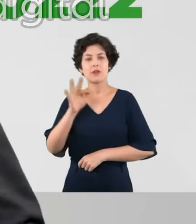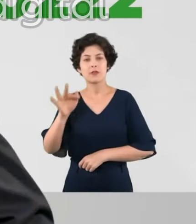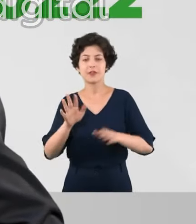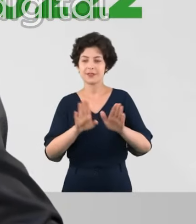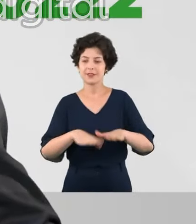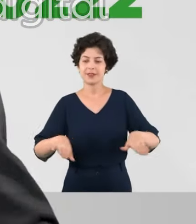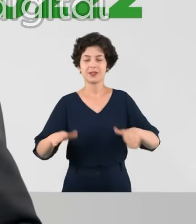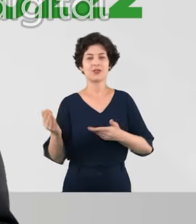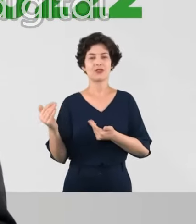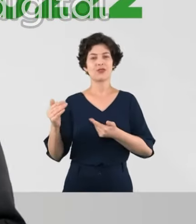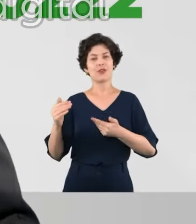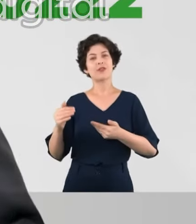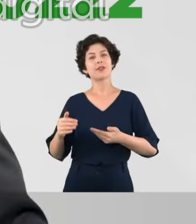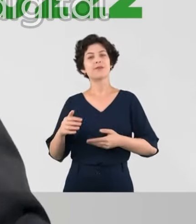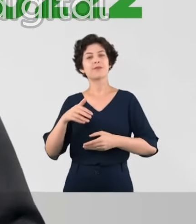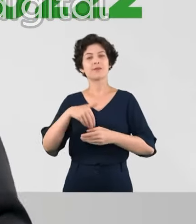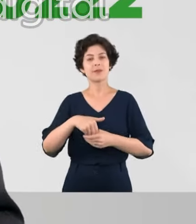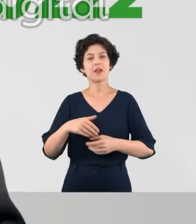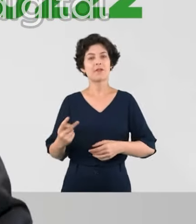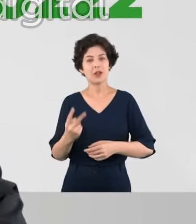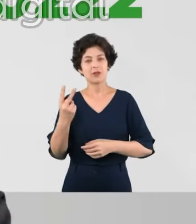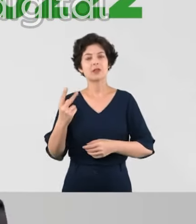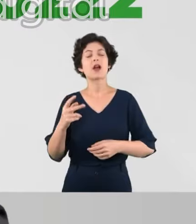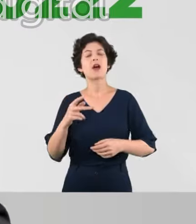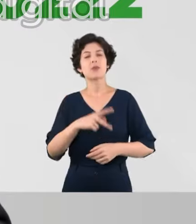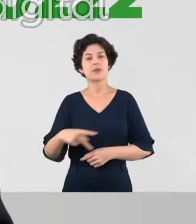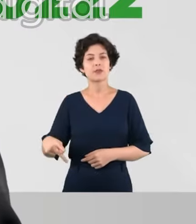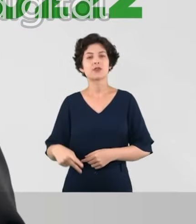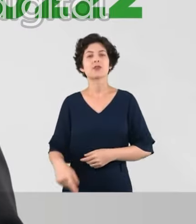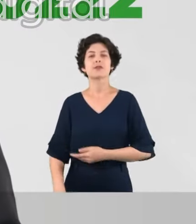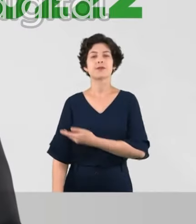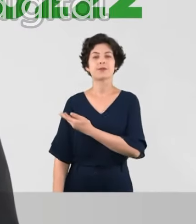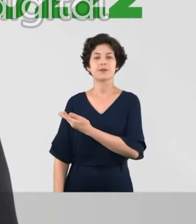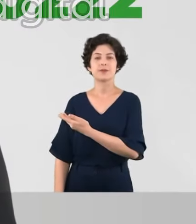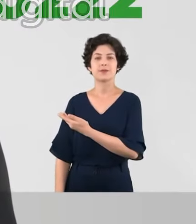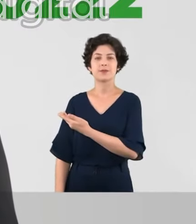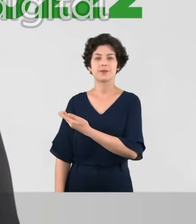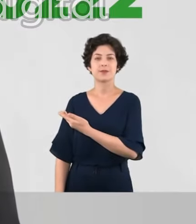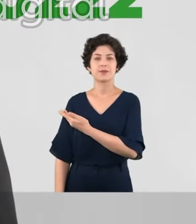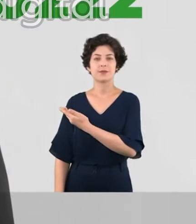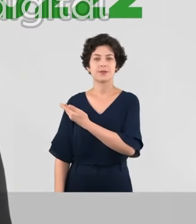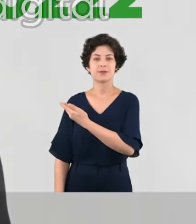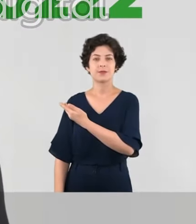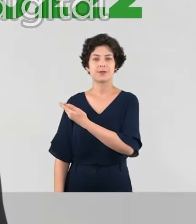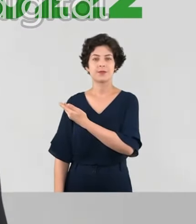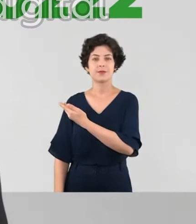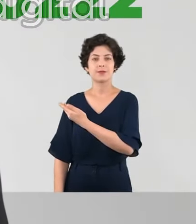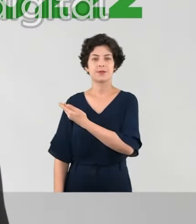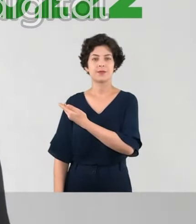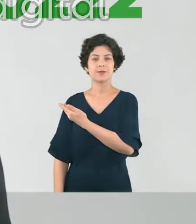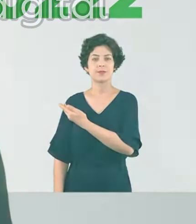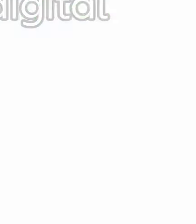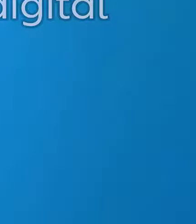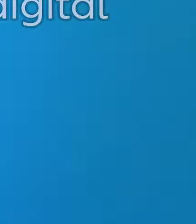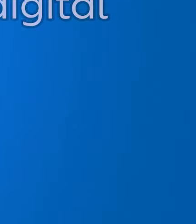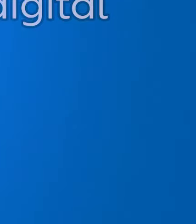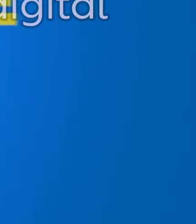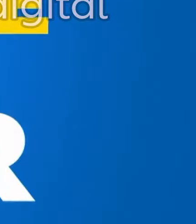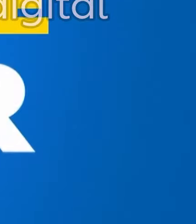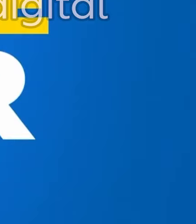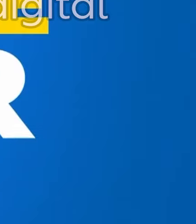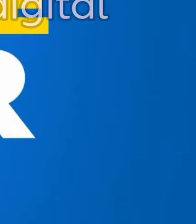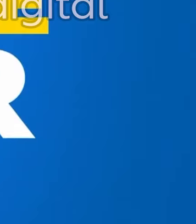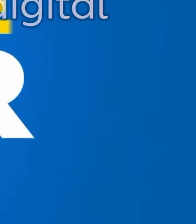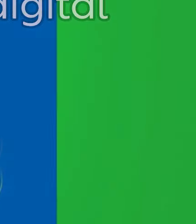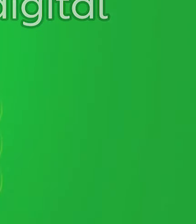nossas crianças e jovens, além da valorização dos professores municipais. Professor Bob Santos, 70 222. Isso